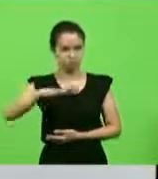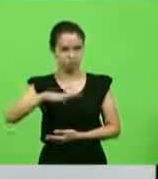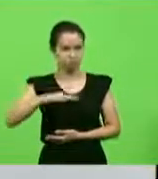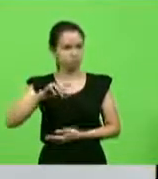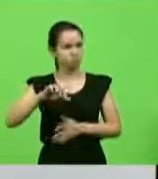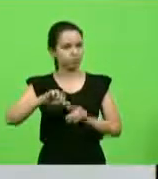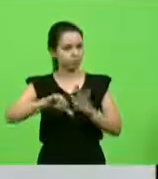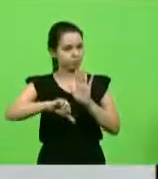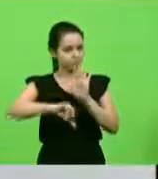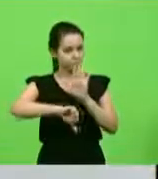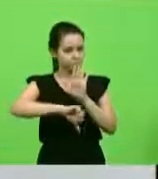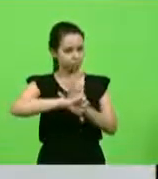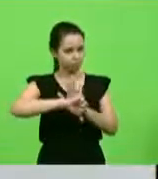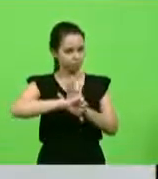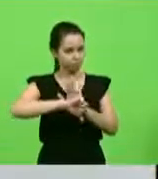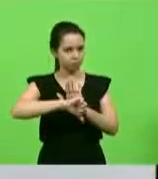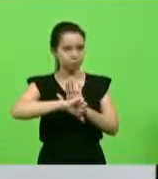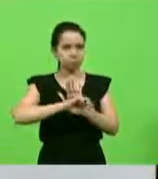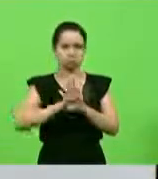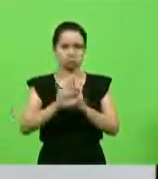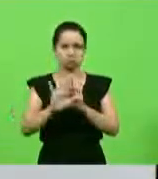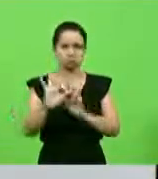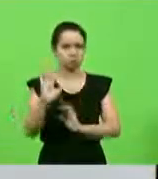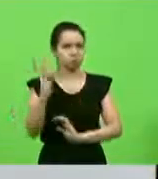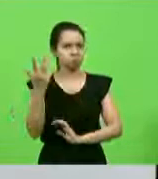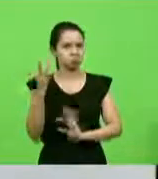crime e não acontece nada.